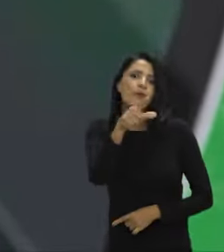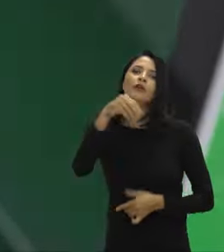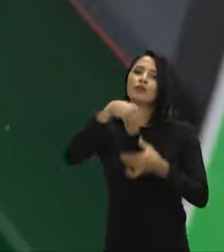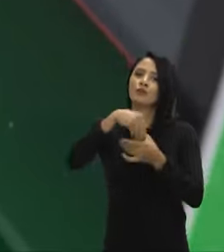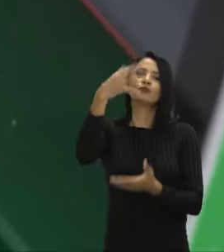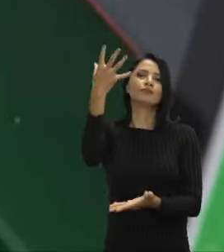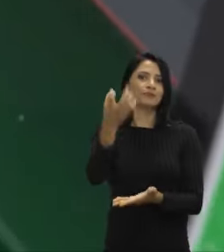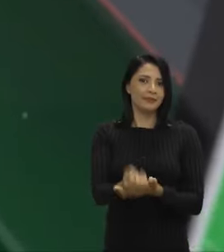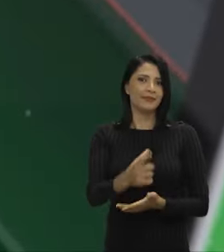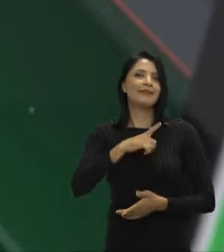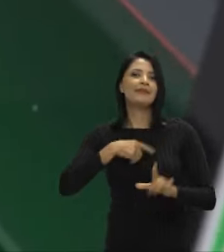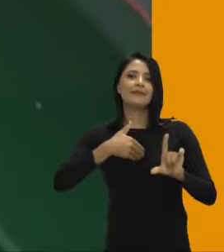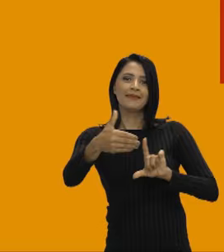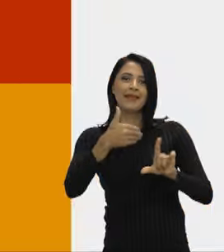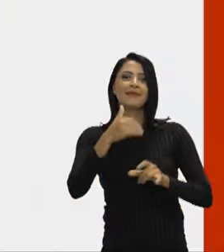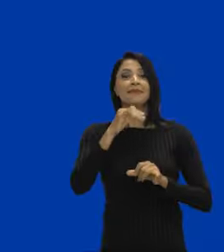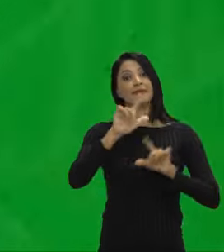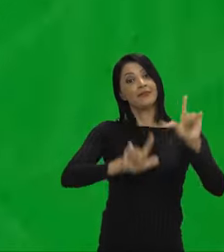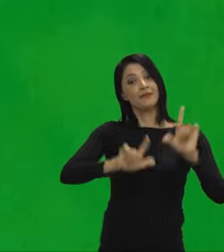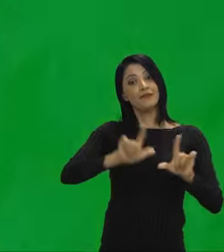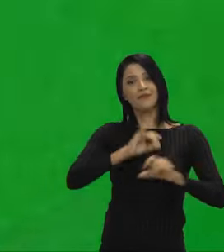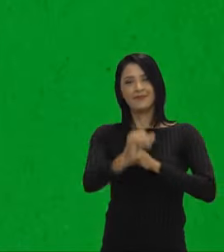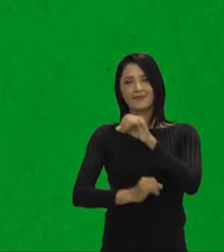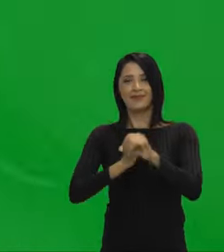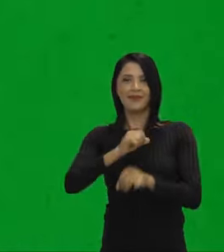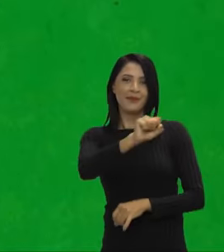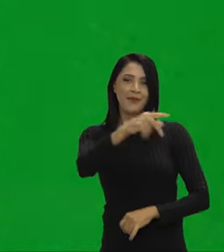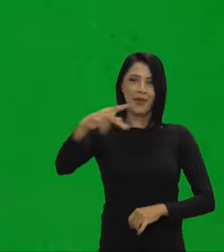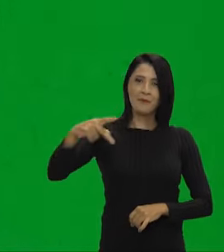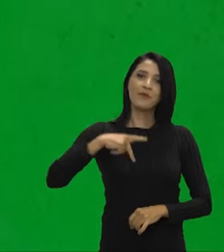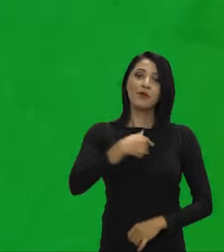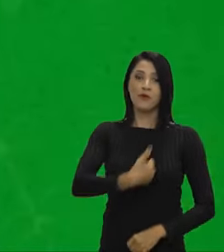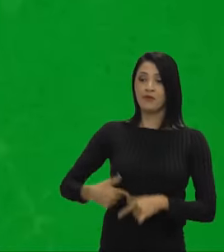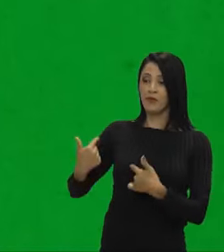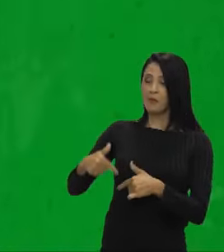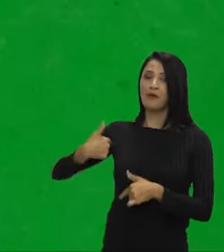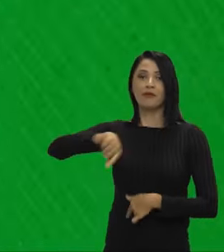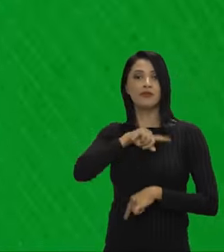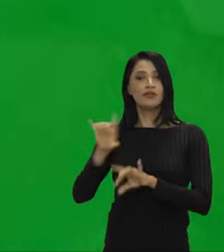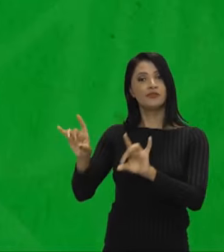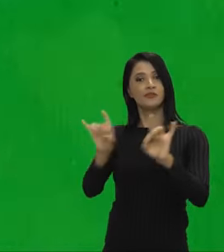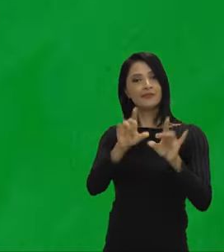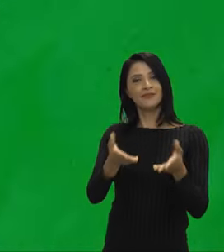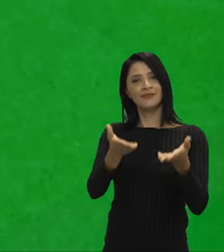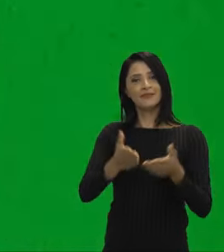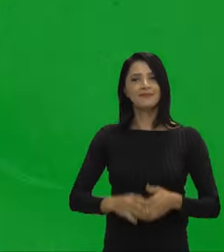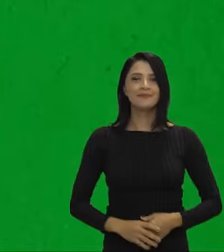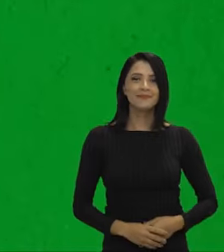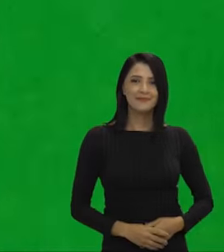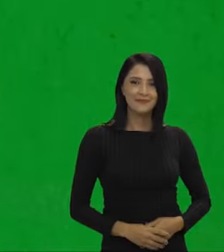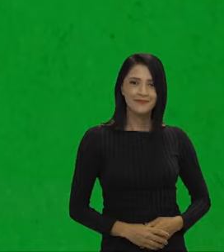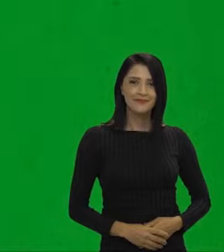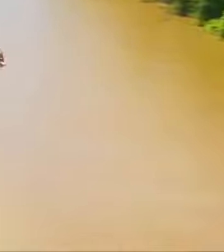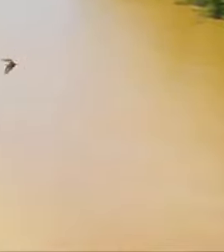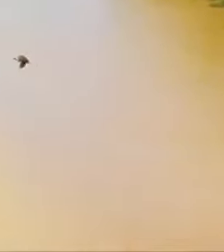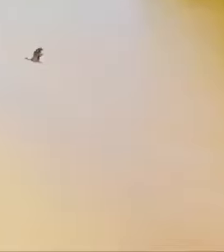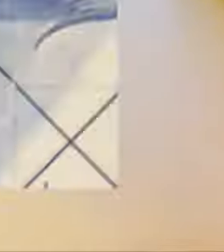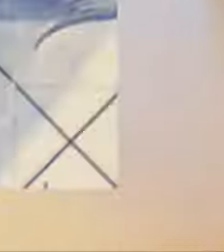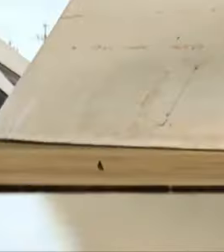depois, fica tudo gravado lá. Na TV, na internet e no app. O governo faz. A gente leva até você.